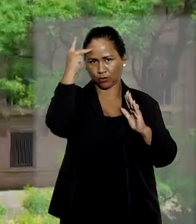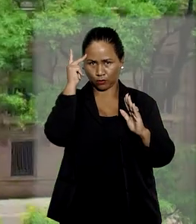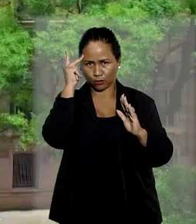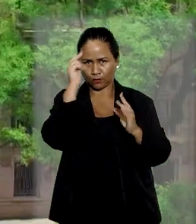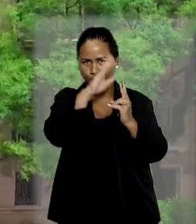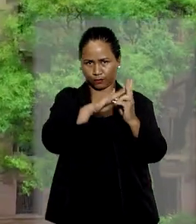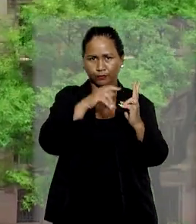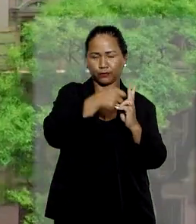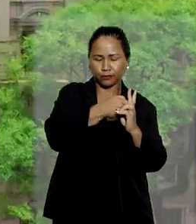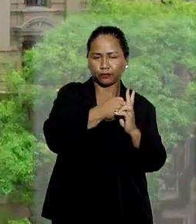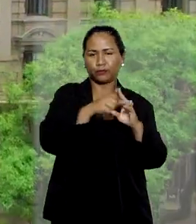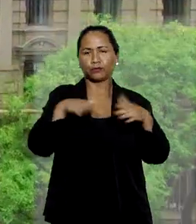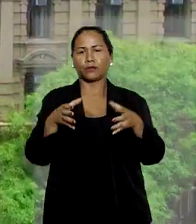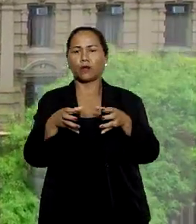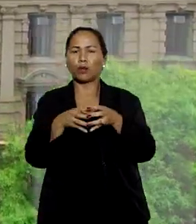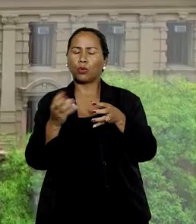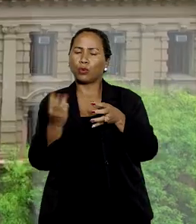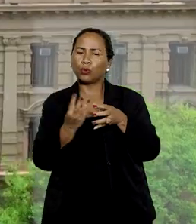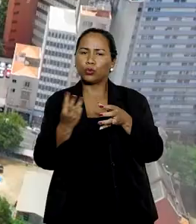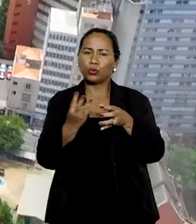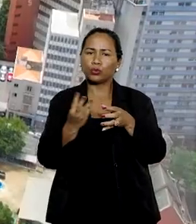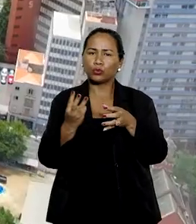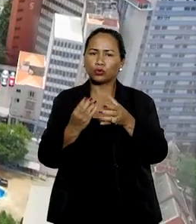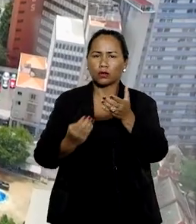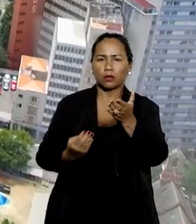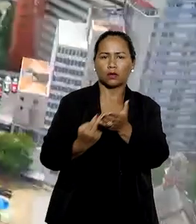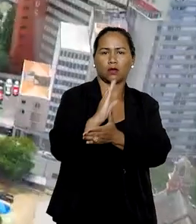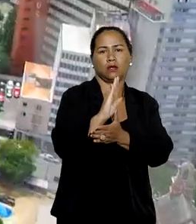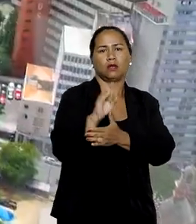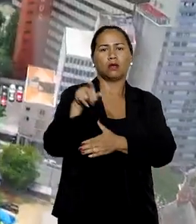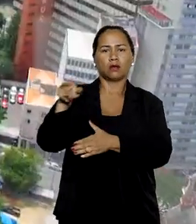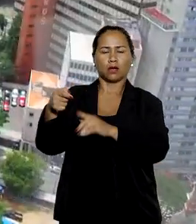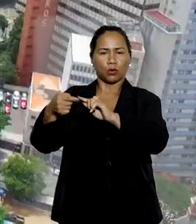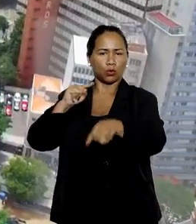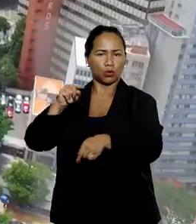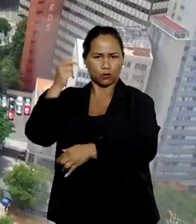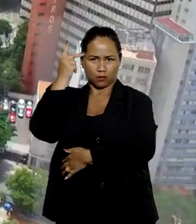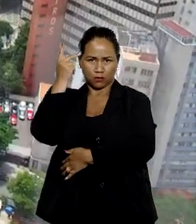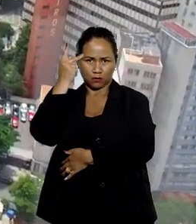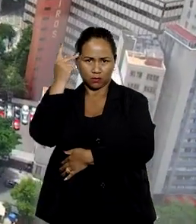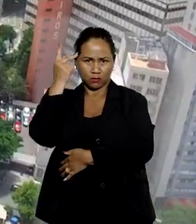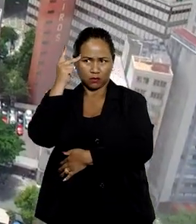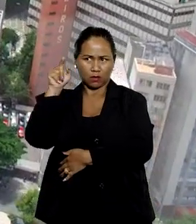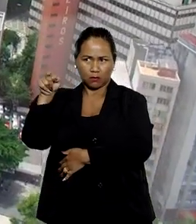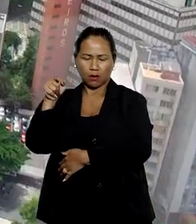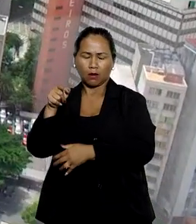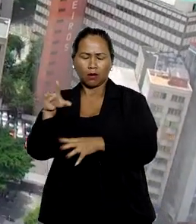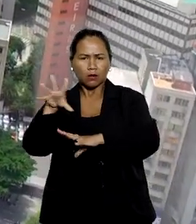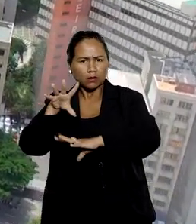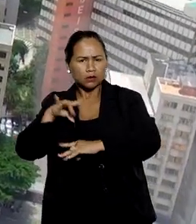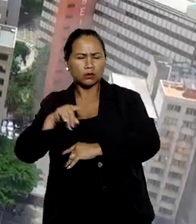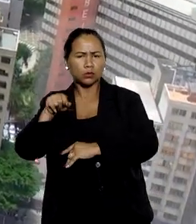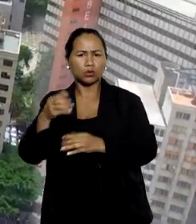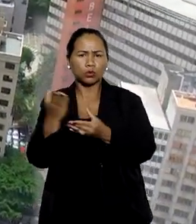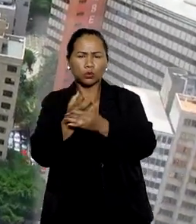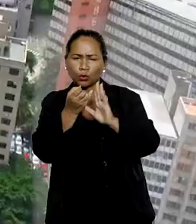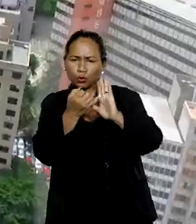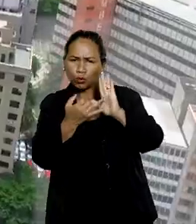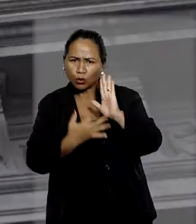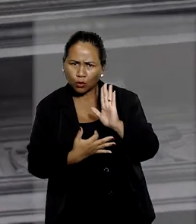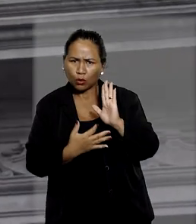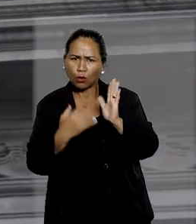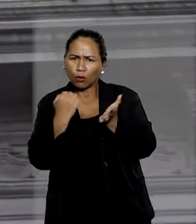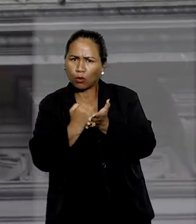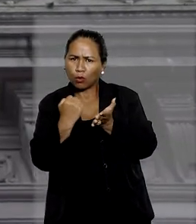O colegiado deu provimento ao recurso contra a decisão do Tribunal de Justiça de São Paulo, que considerou intempestivos os